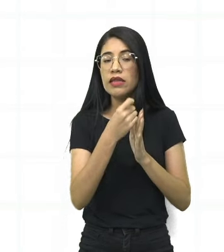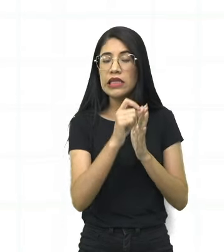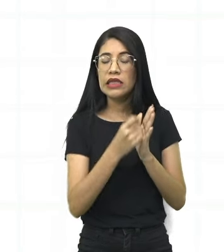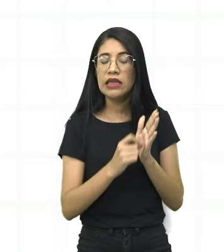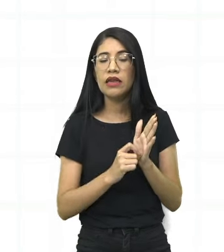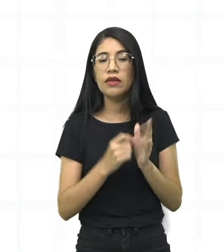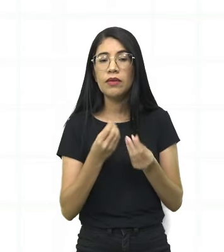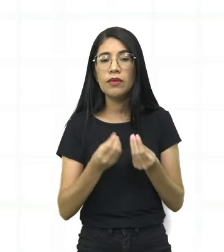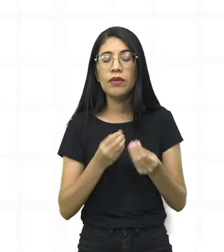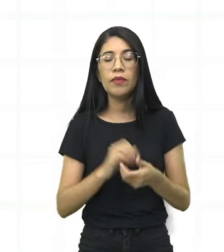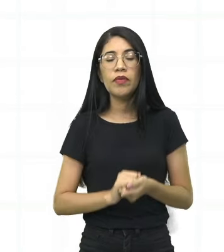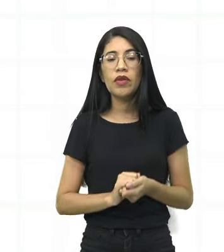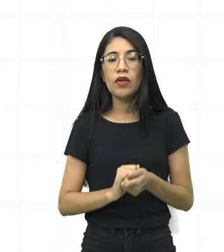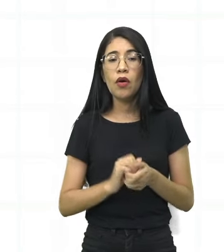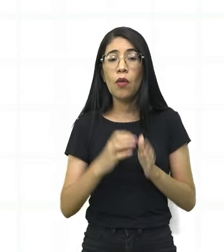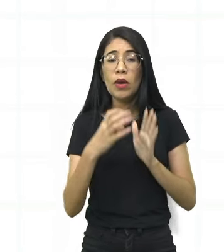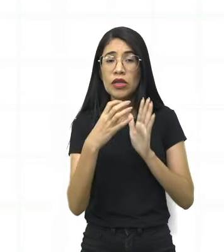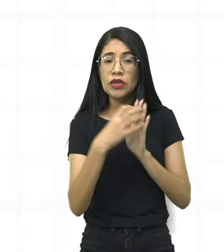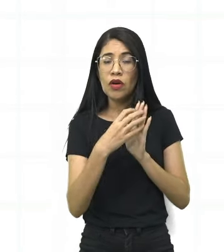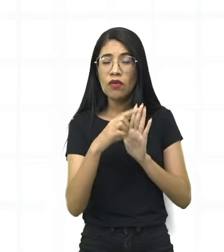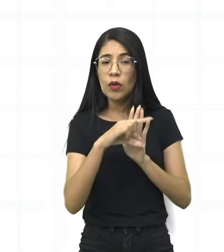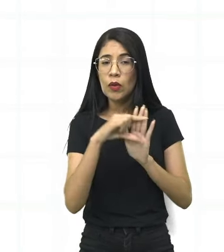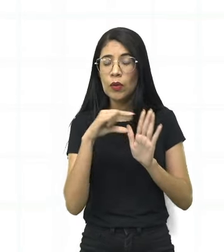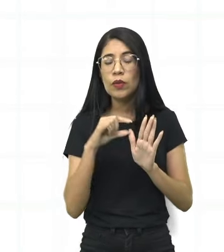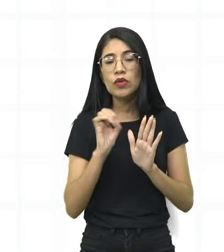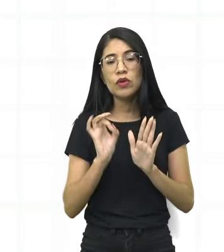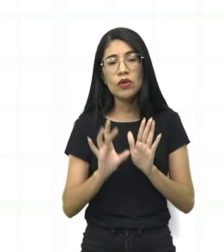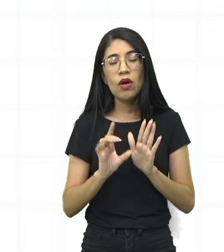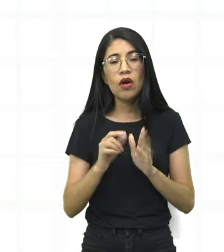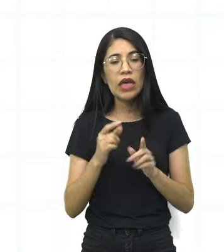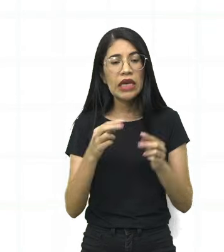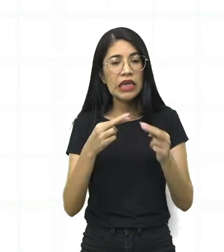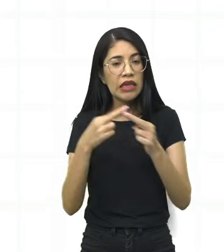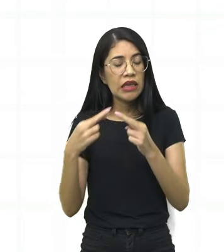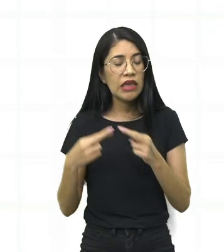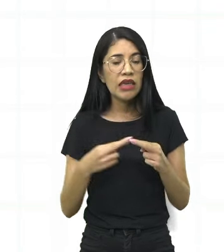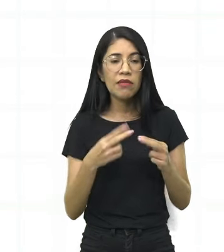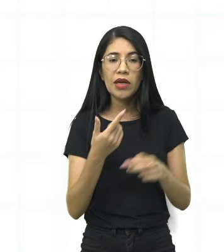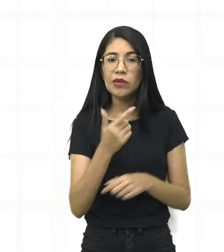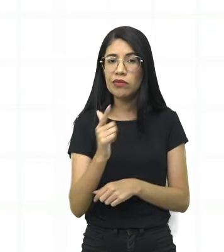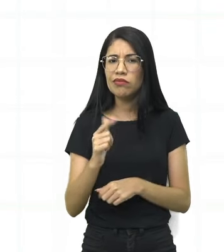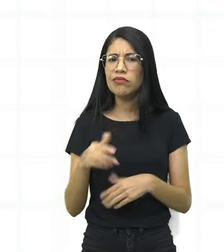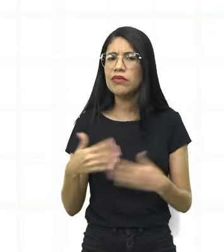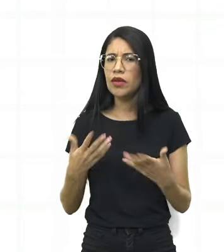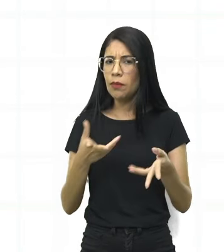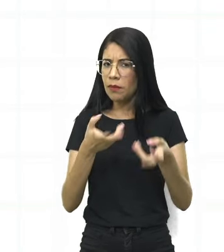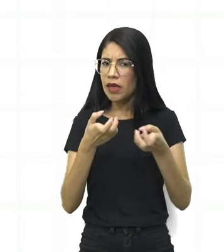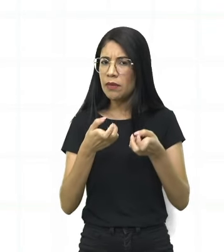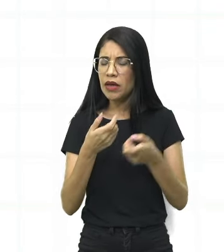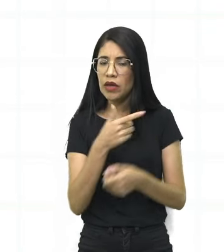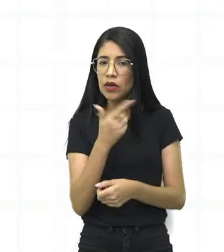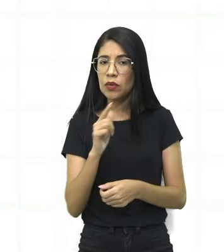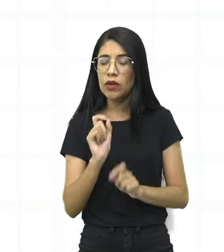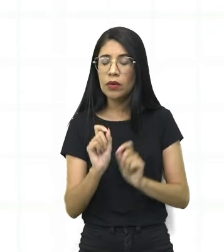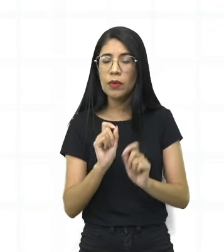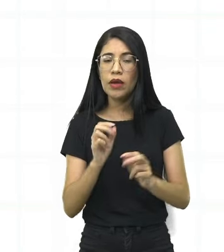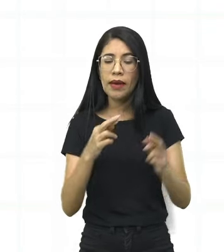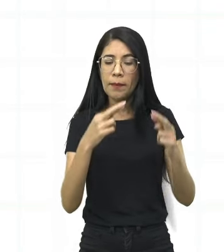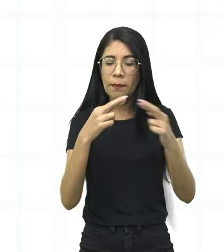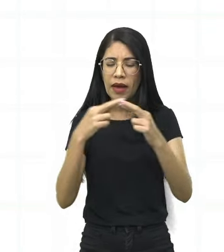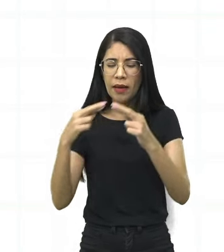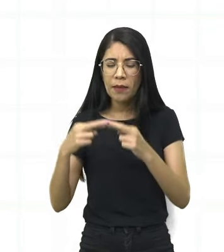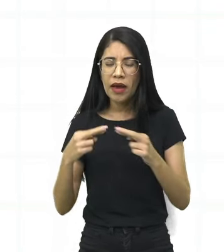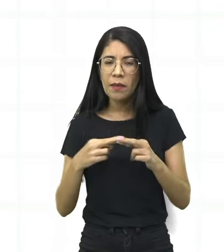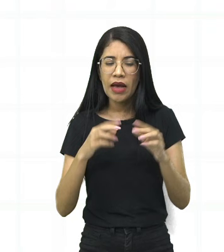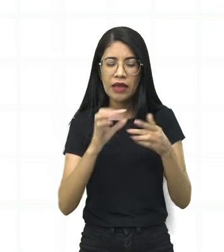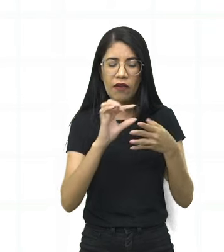única estrofe. Não possui rimas. Vocês conseguiram perceber que não tem assim, no final